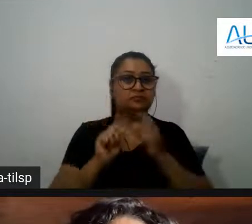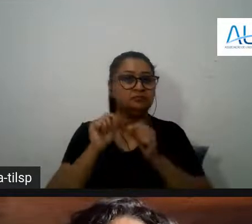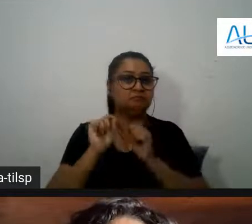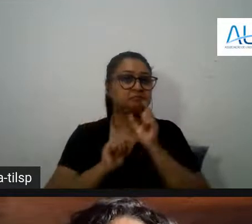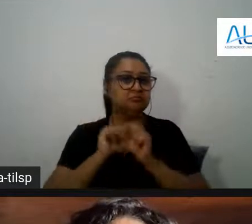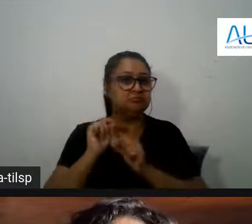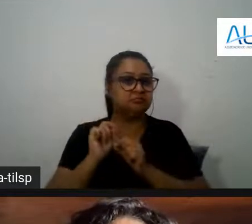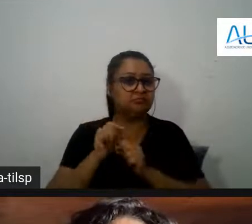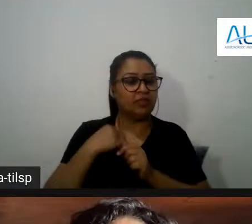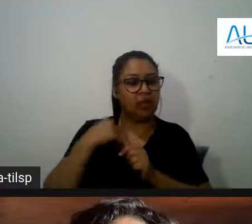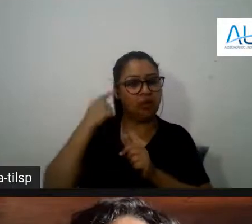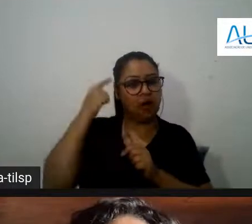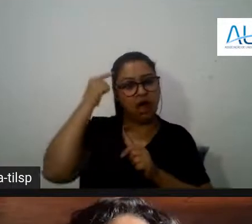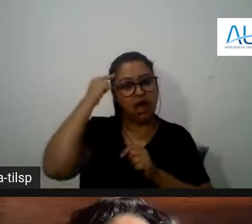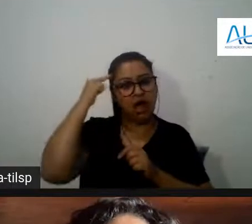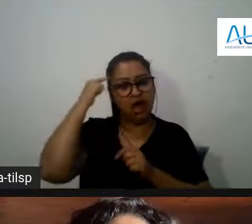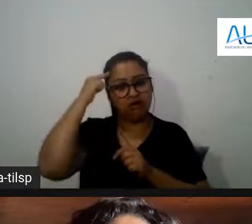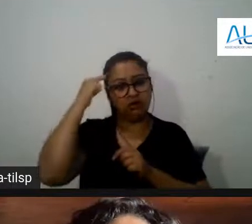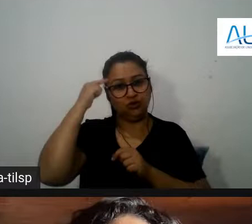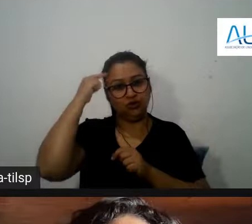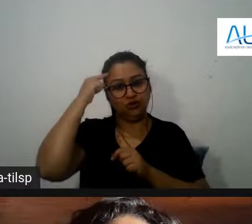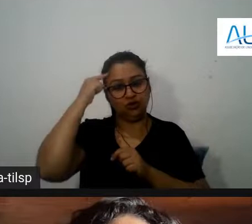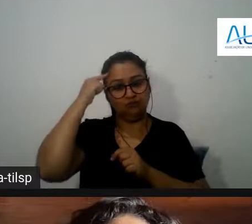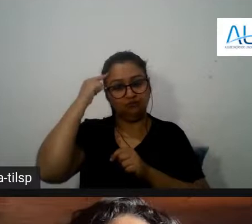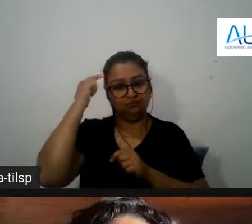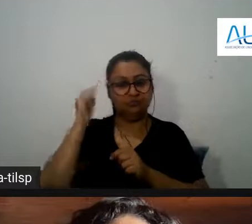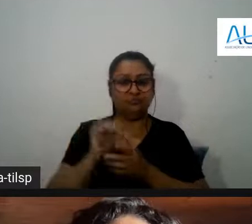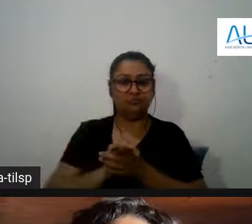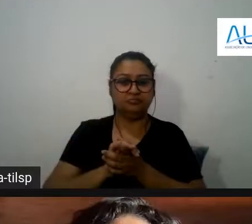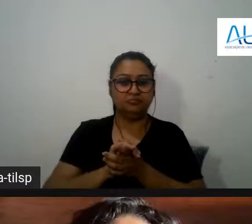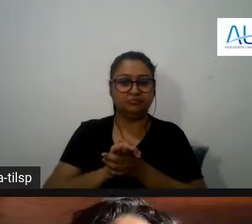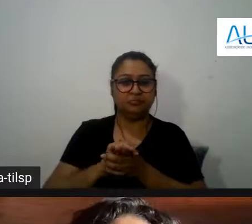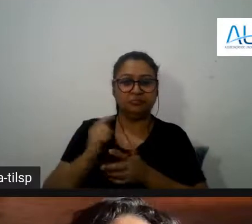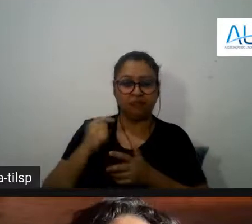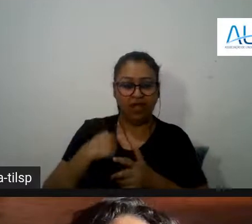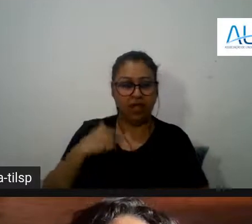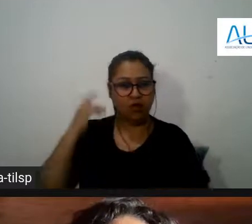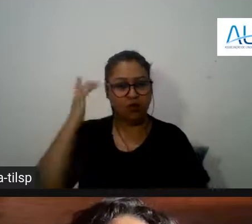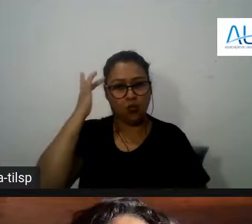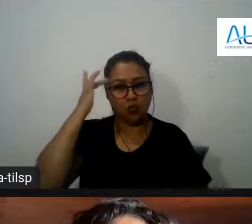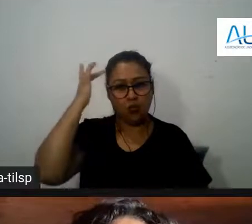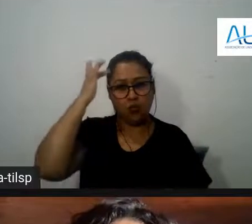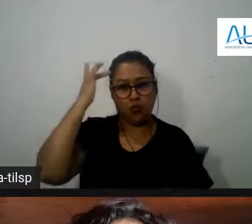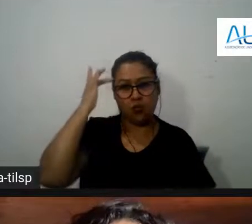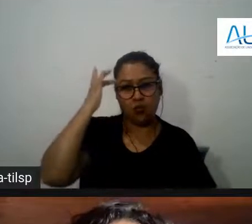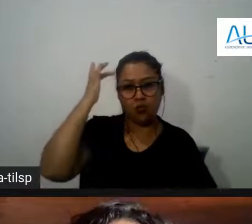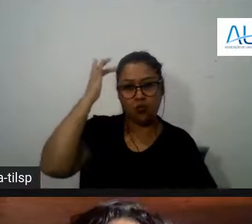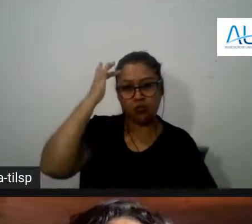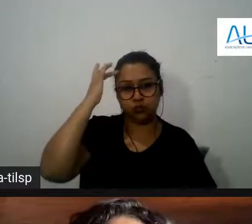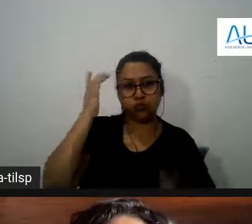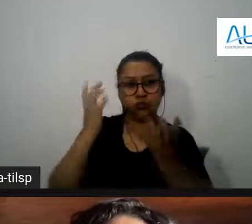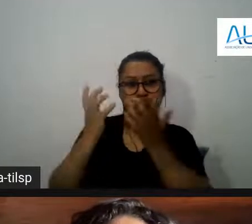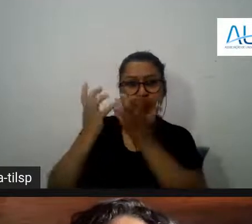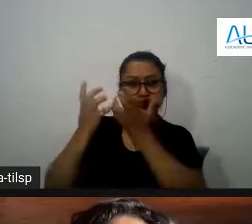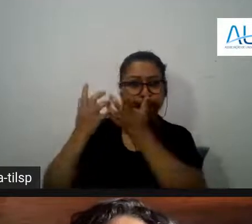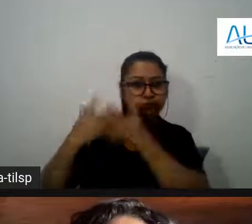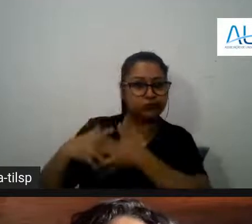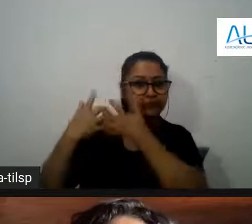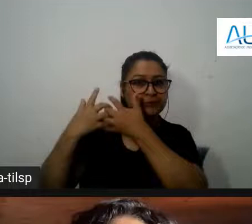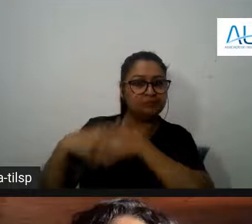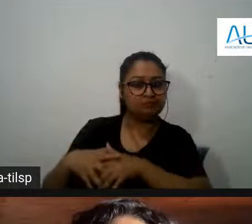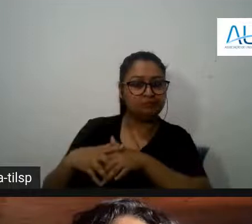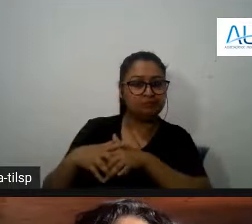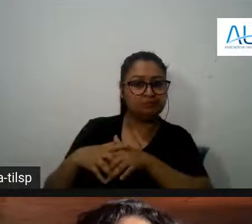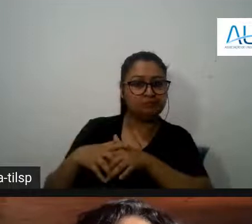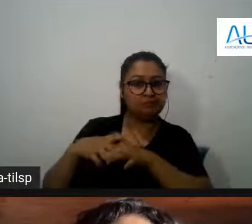mas eu acho que o trabalho de reflexão sobre a linguagem sobre os contextos